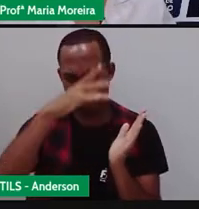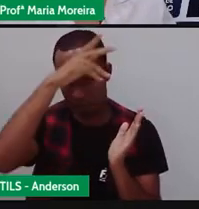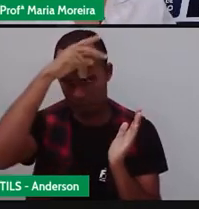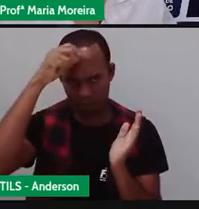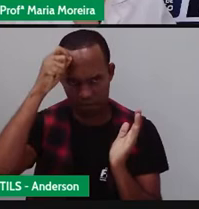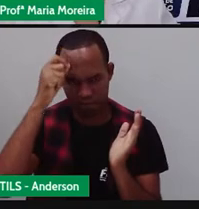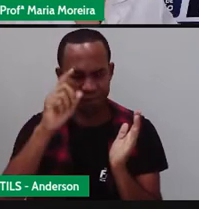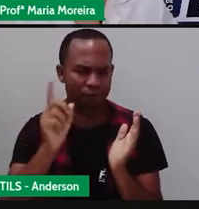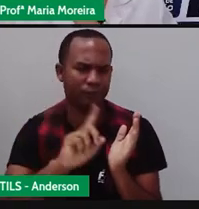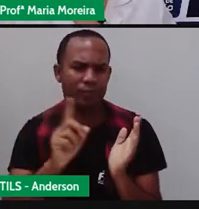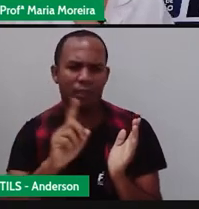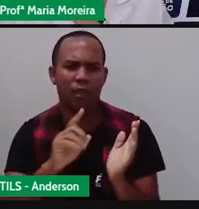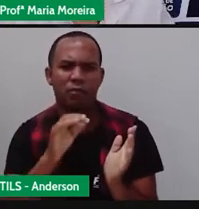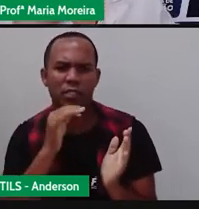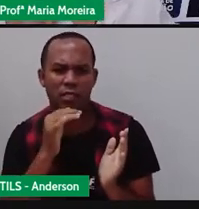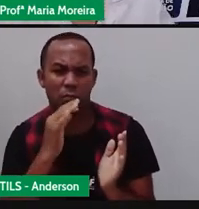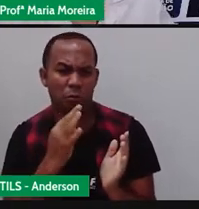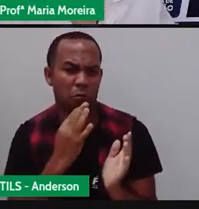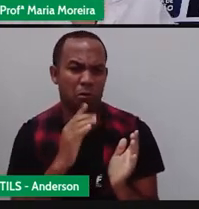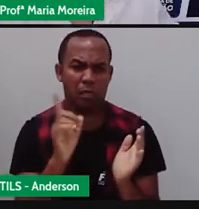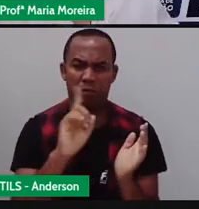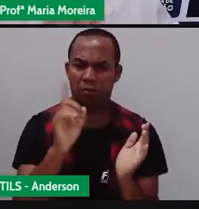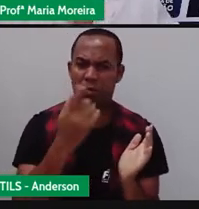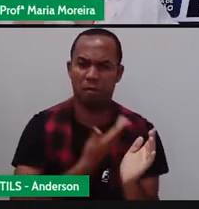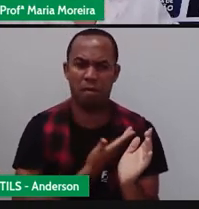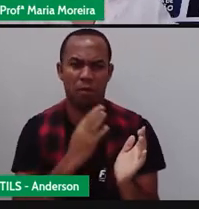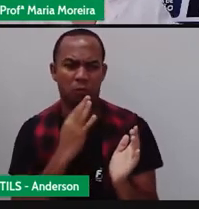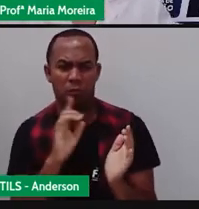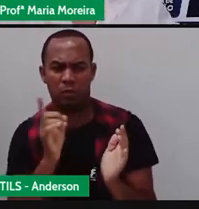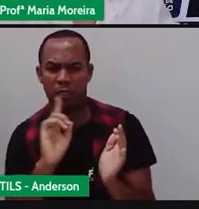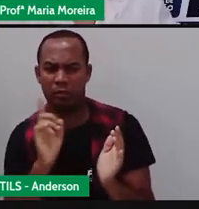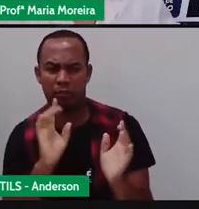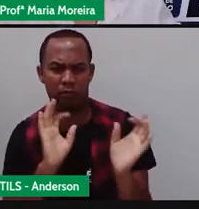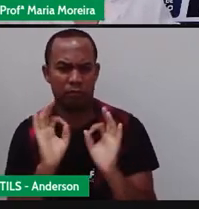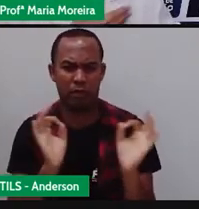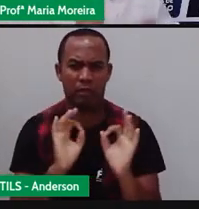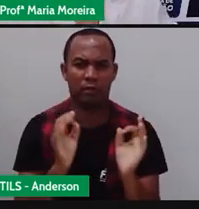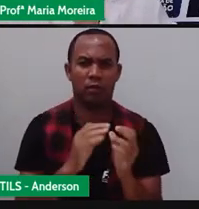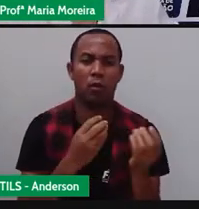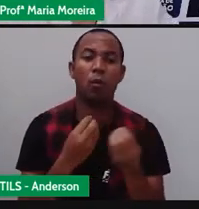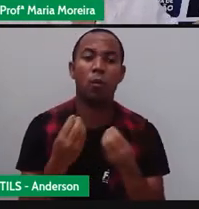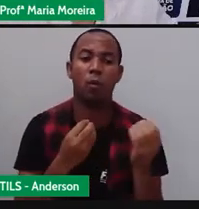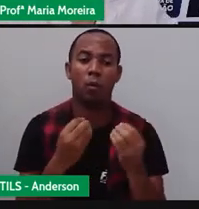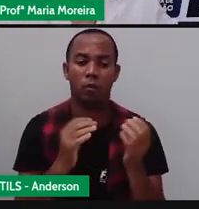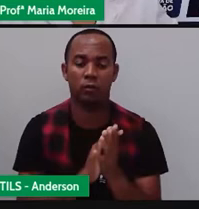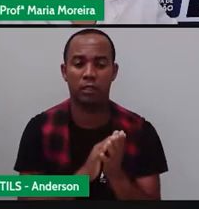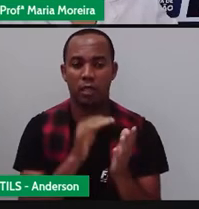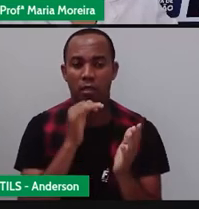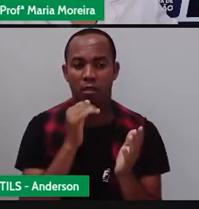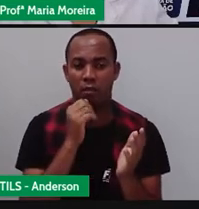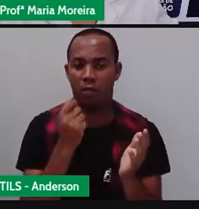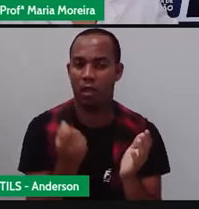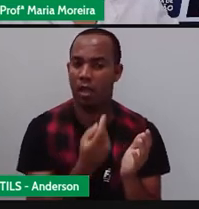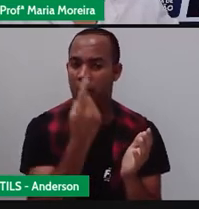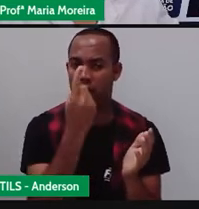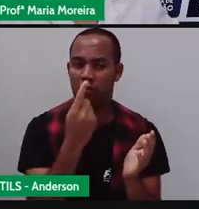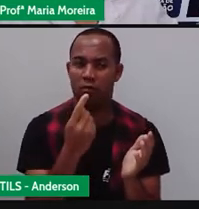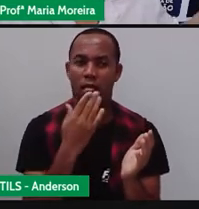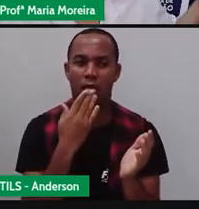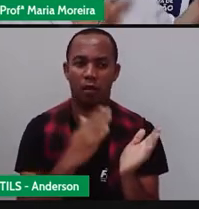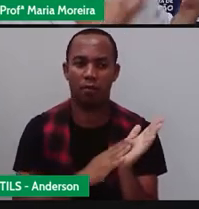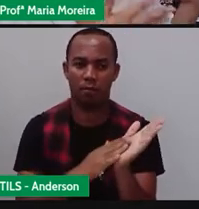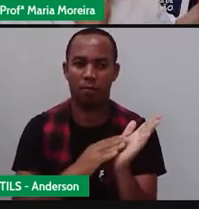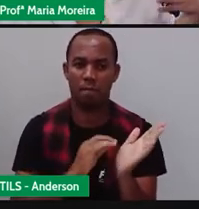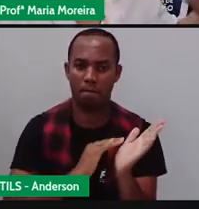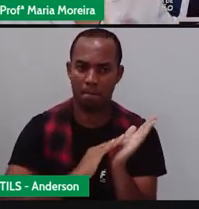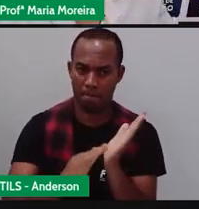tipo de intimidade comigo, a gente já se conhecesse, fôssemos amigos, o que não é o caso. Eu posso mandar um bilhete pra Anderson? Posso. Por